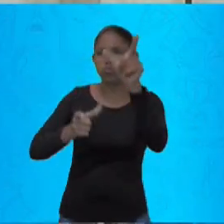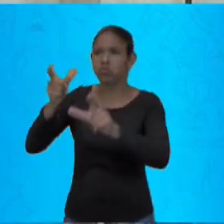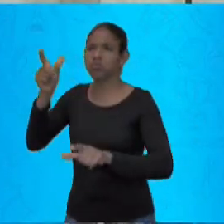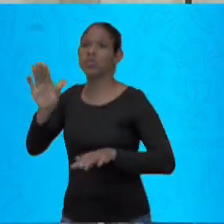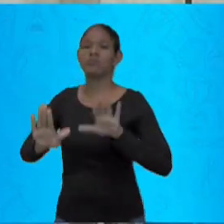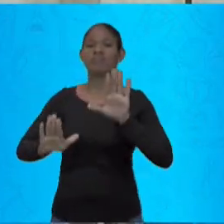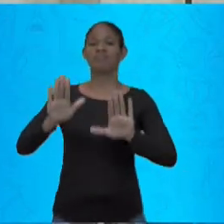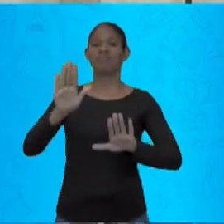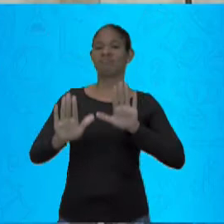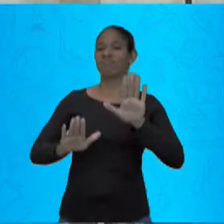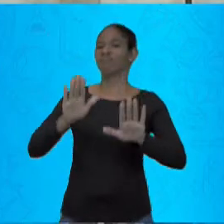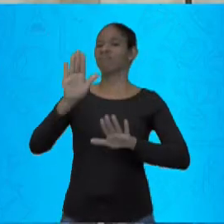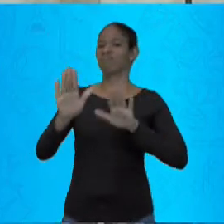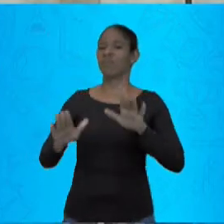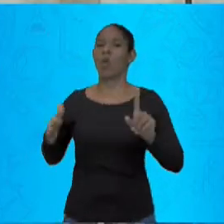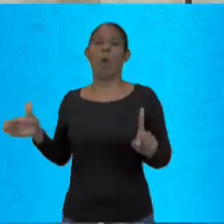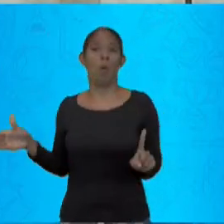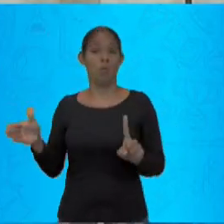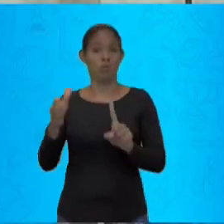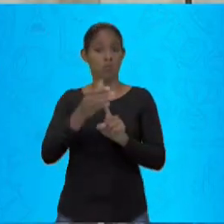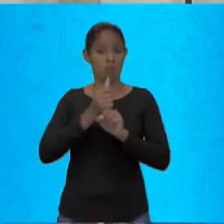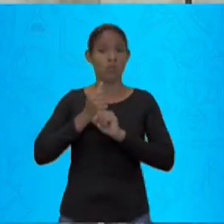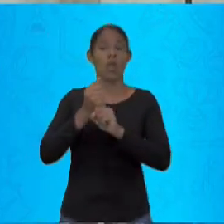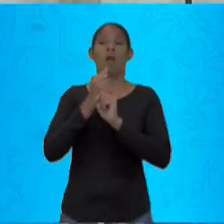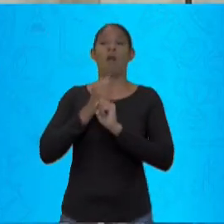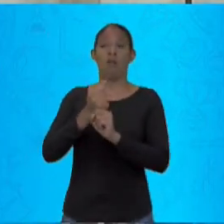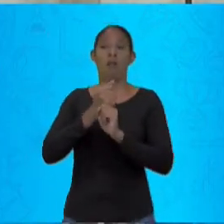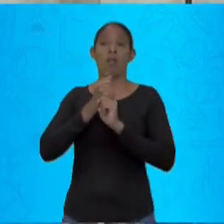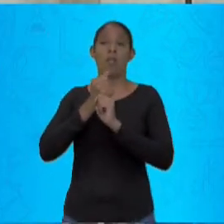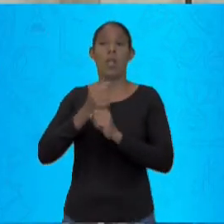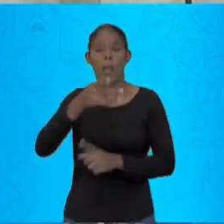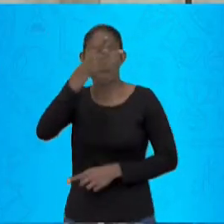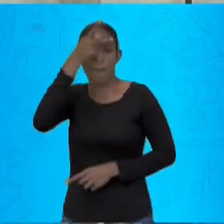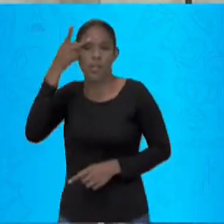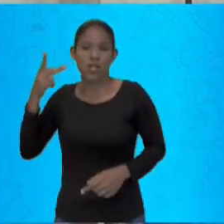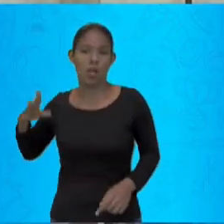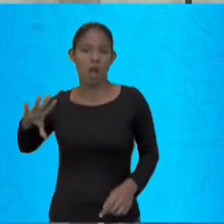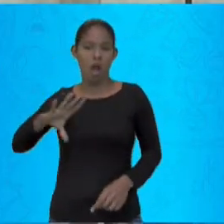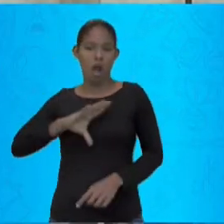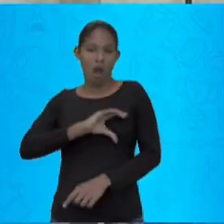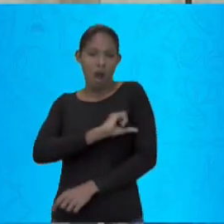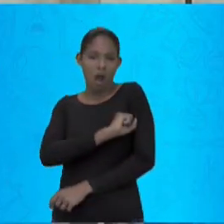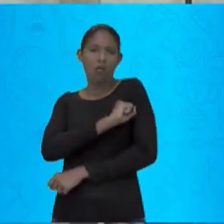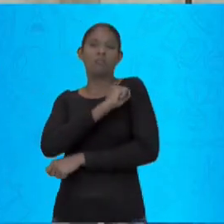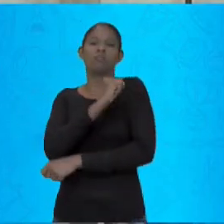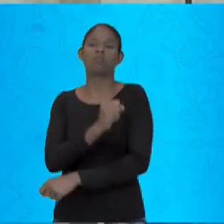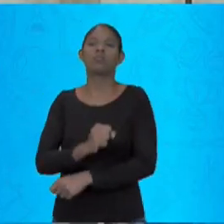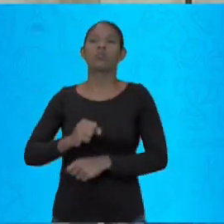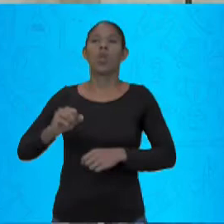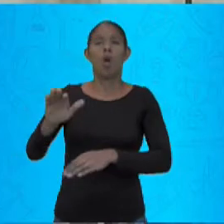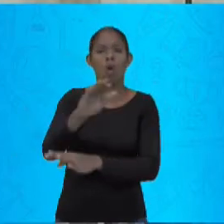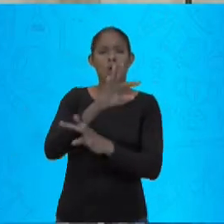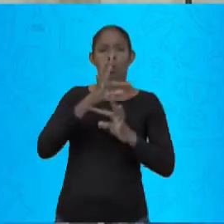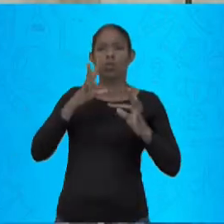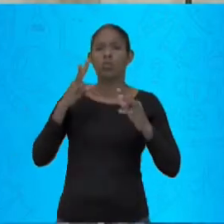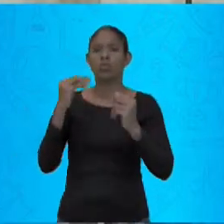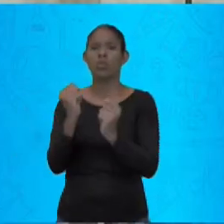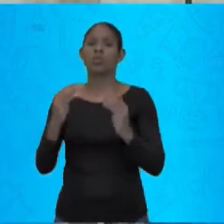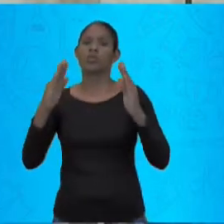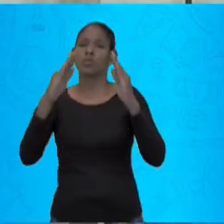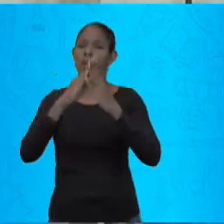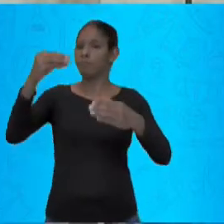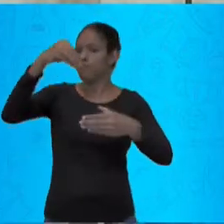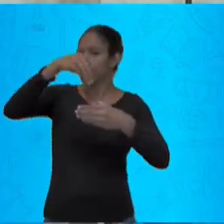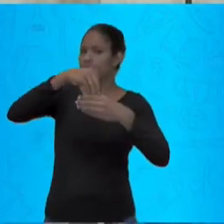proteger todos que amamos. Todo mundo está em casa, mas